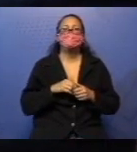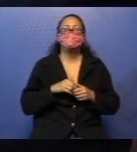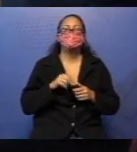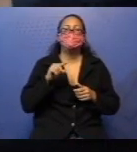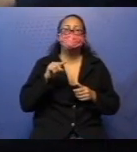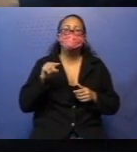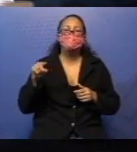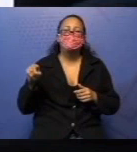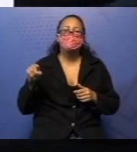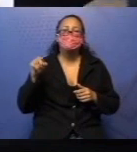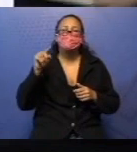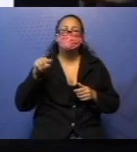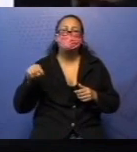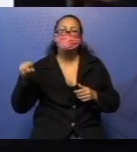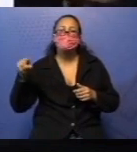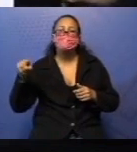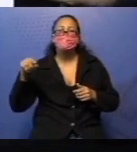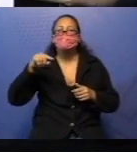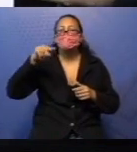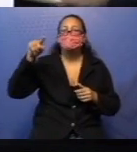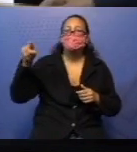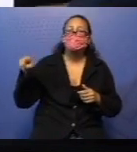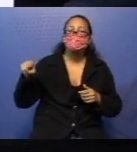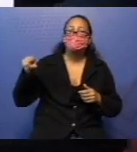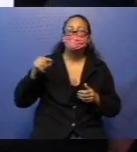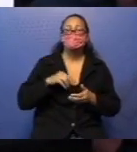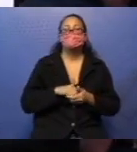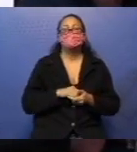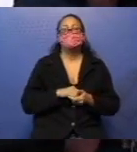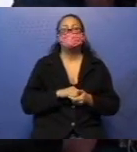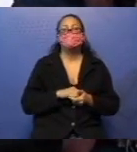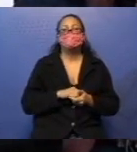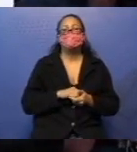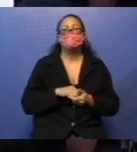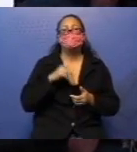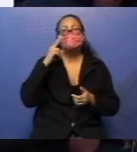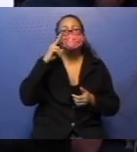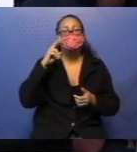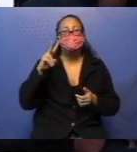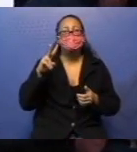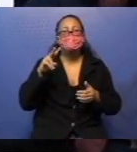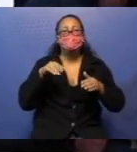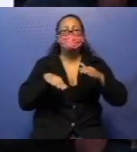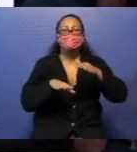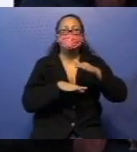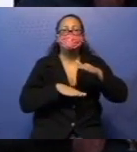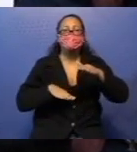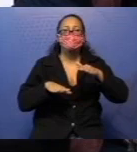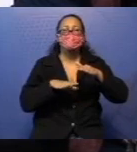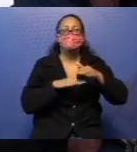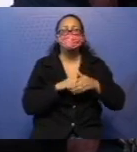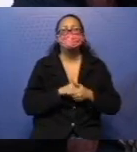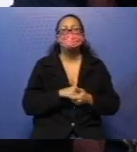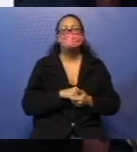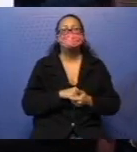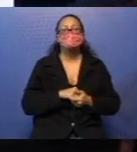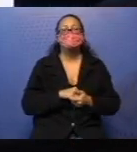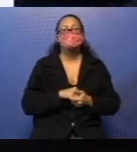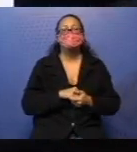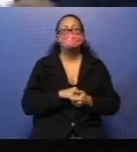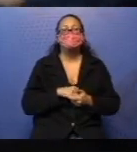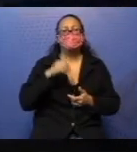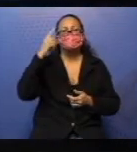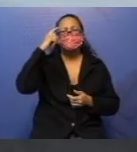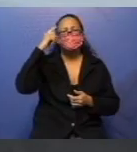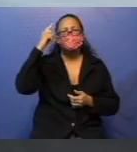Reto, côncavo, convexo. Analisa o de baixo, porque se eu explicar, eu dou a resposta. Deu para